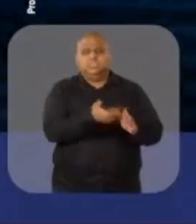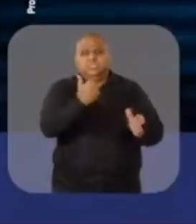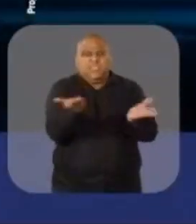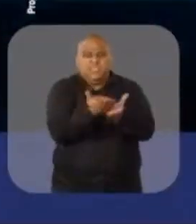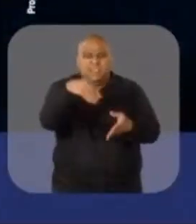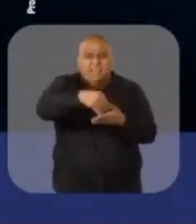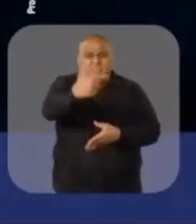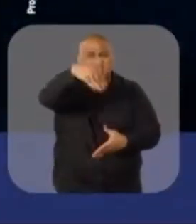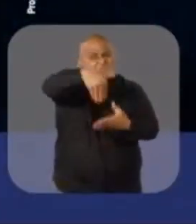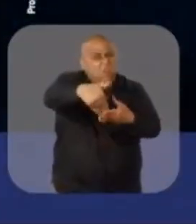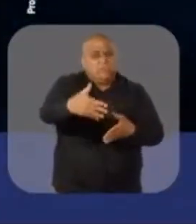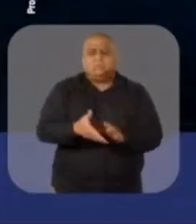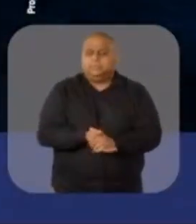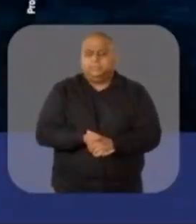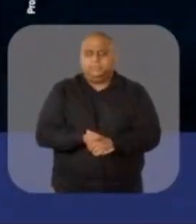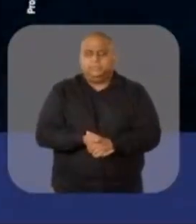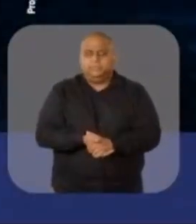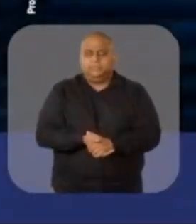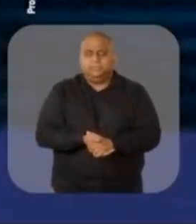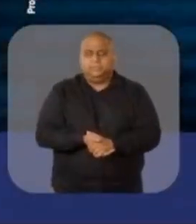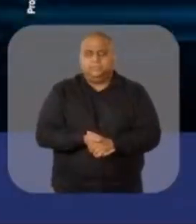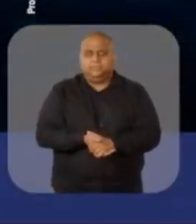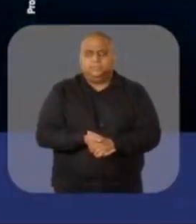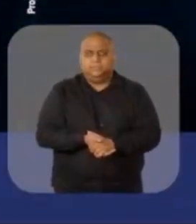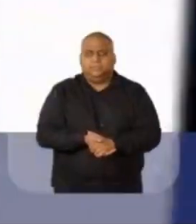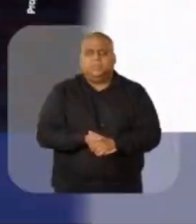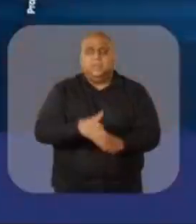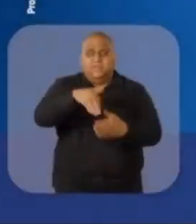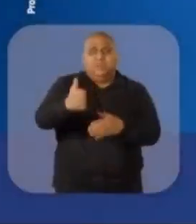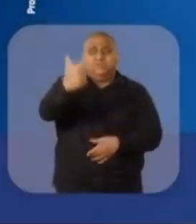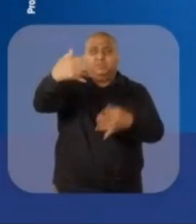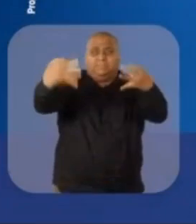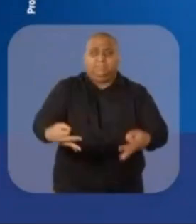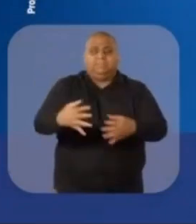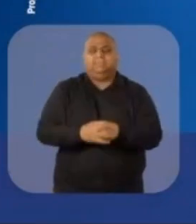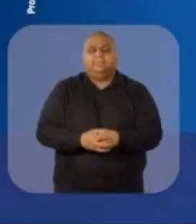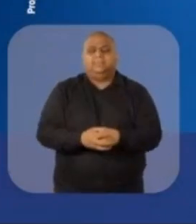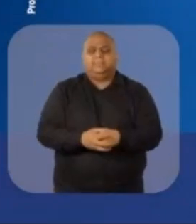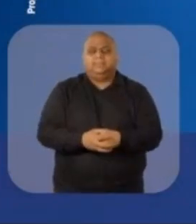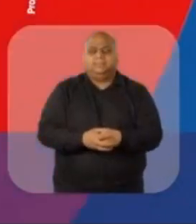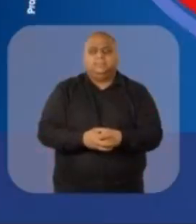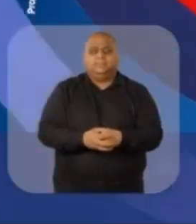Tire o Crivella do segundo turno Vote 12